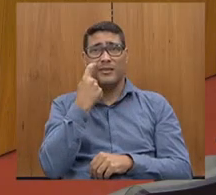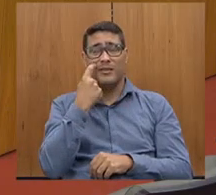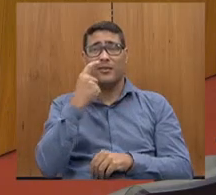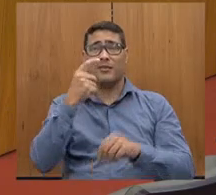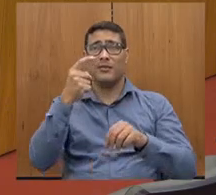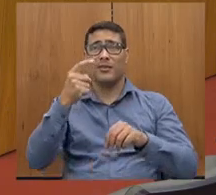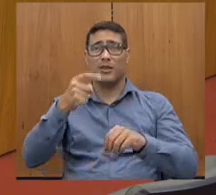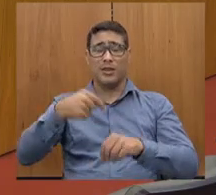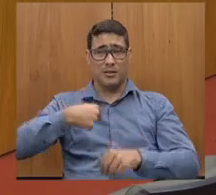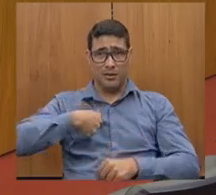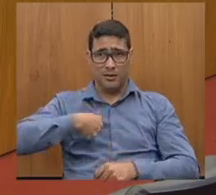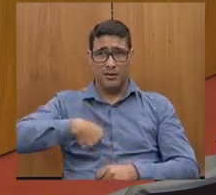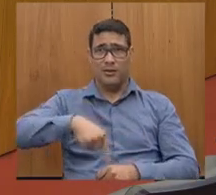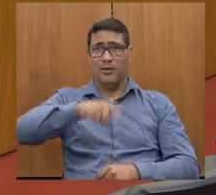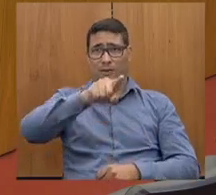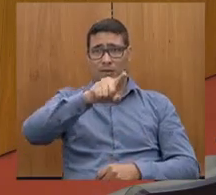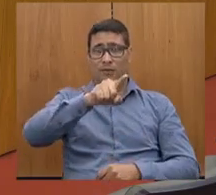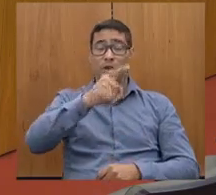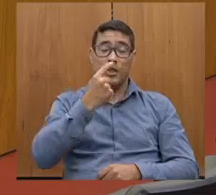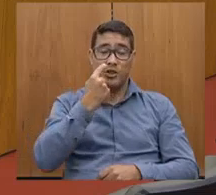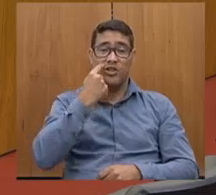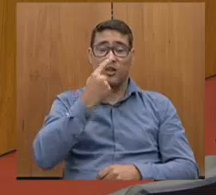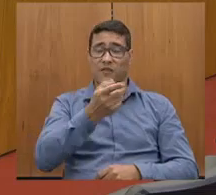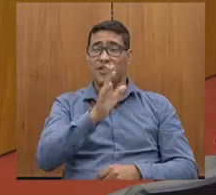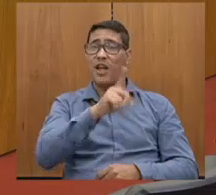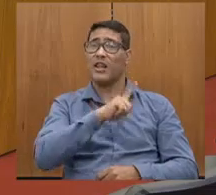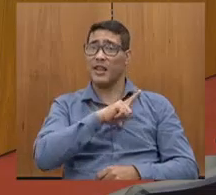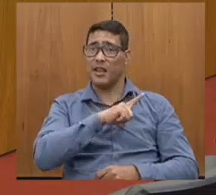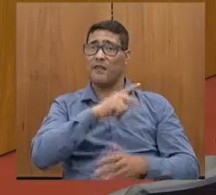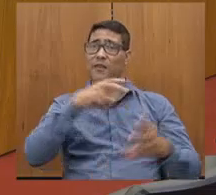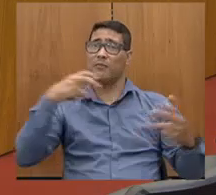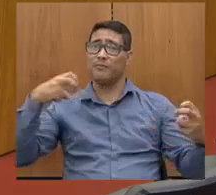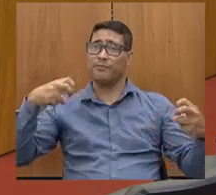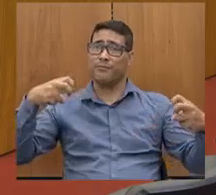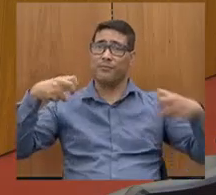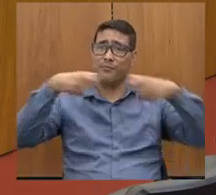de ter um acidente, graças a Deus não foi nada grave. A hora que eu estava voltando,